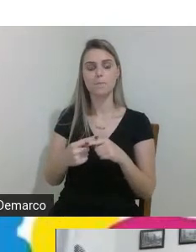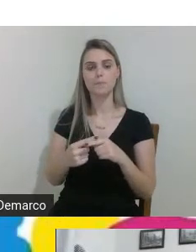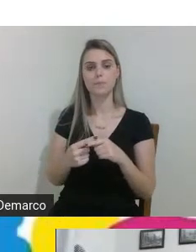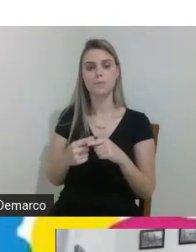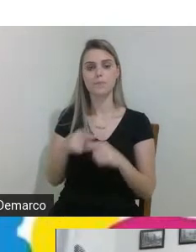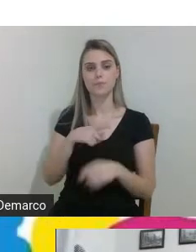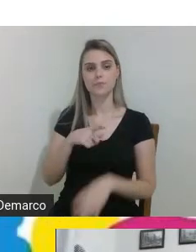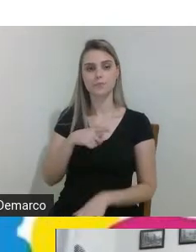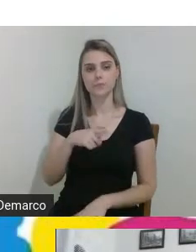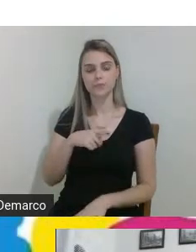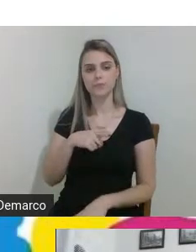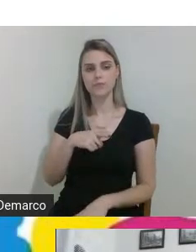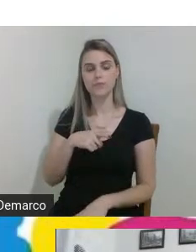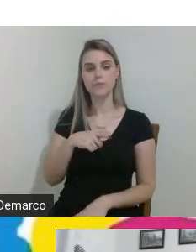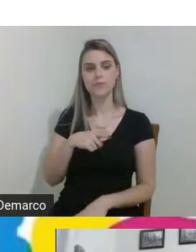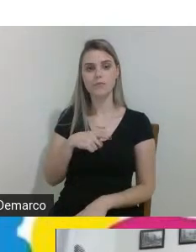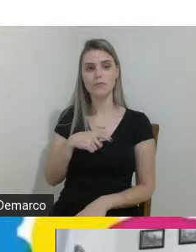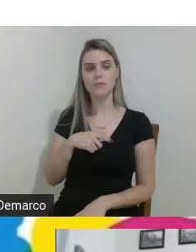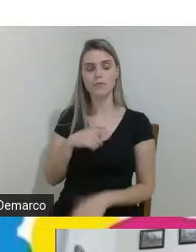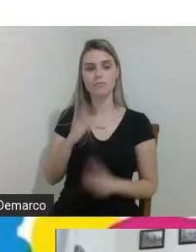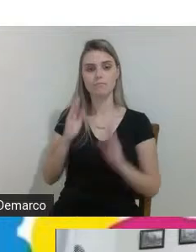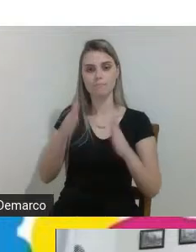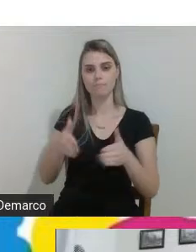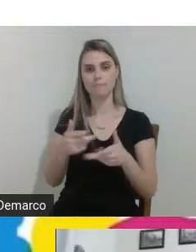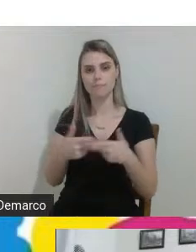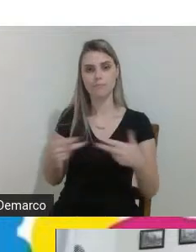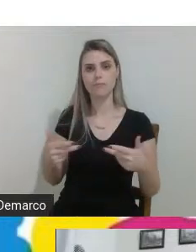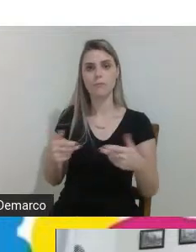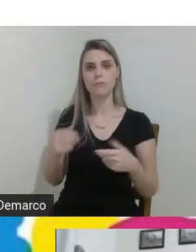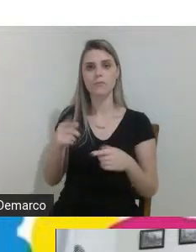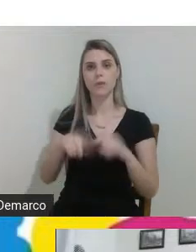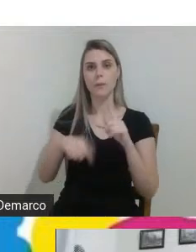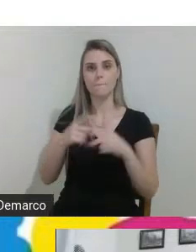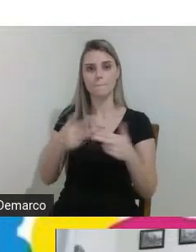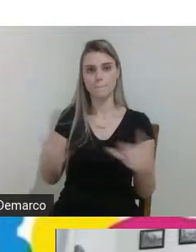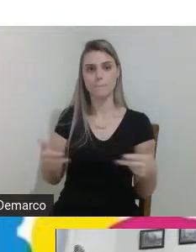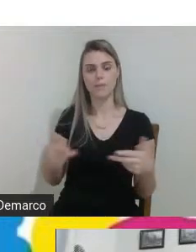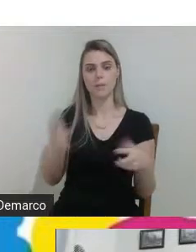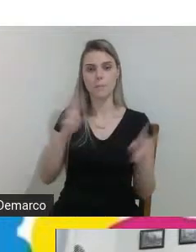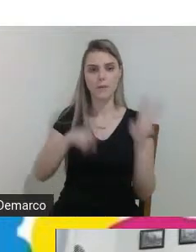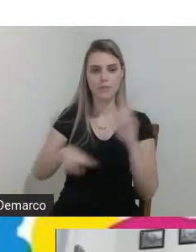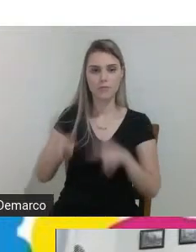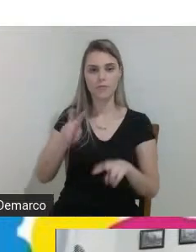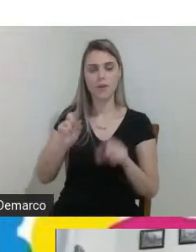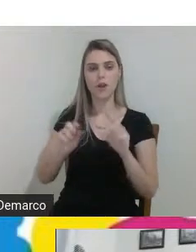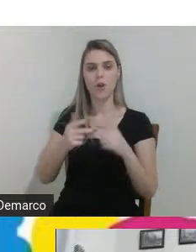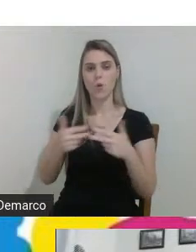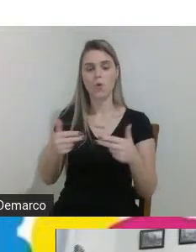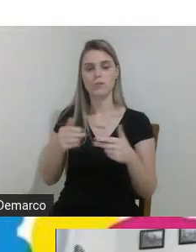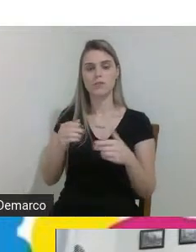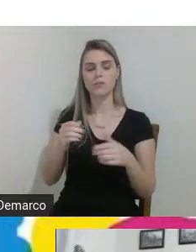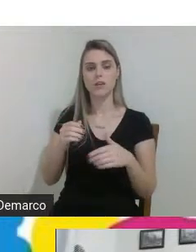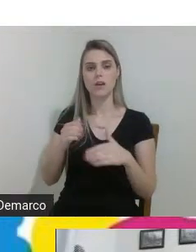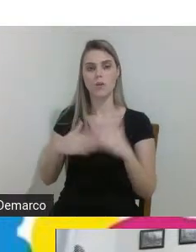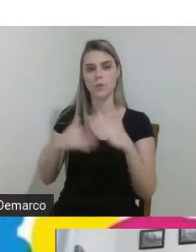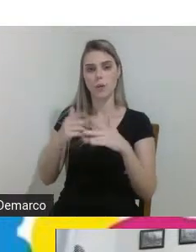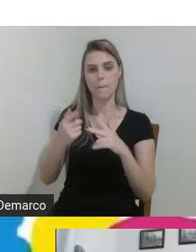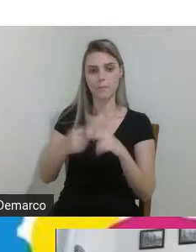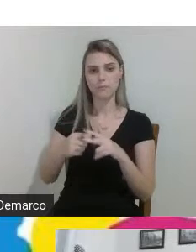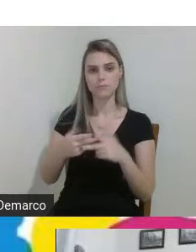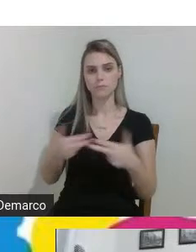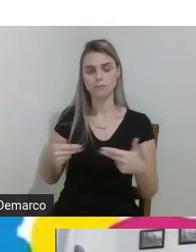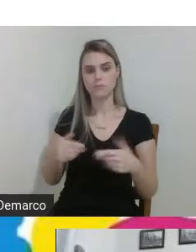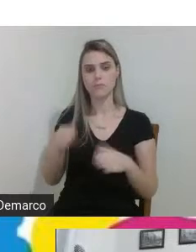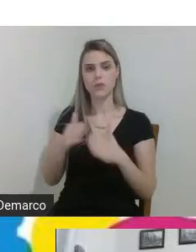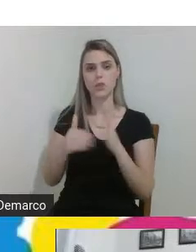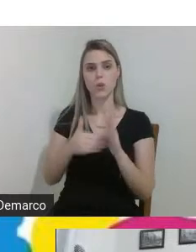ensaios especificamente para a área de materiais para verificar questões da construção mecânica todos os nossos cursos